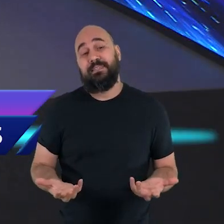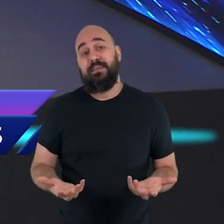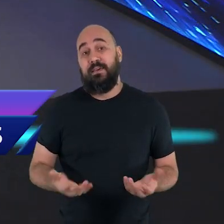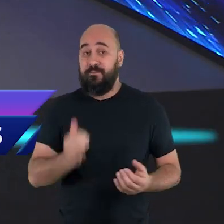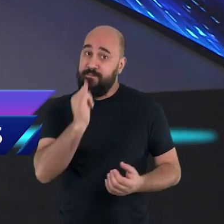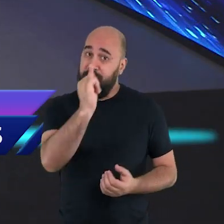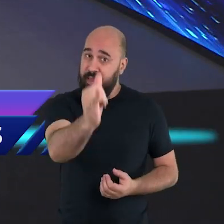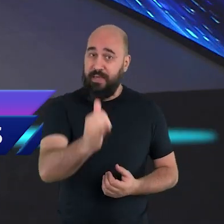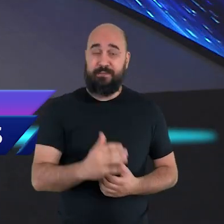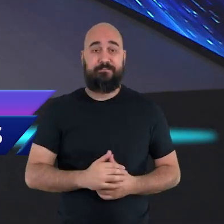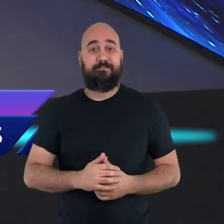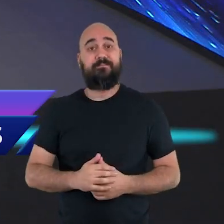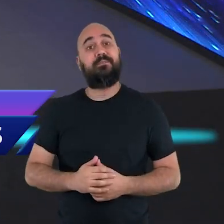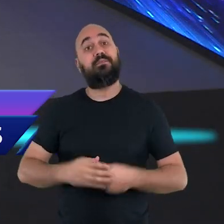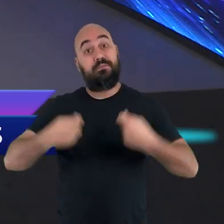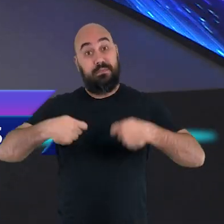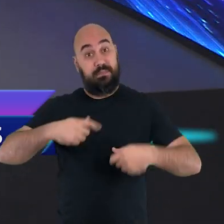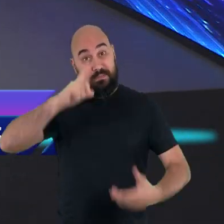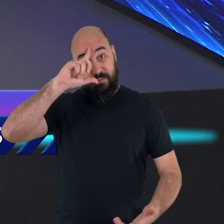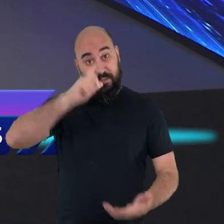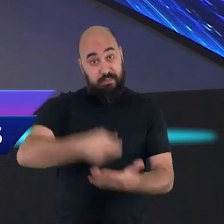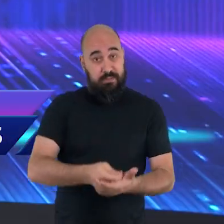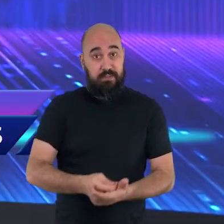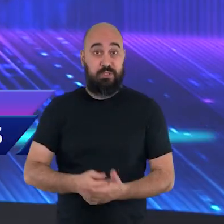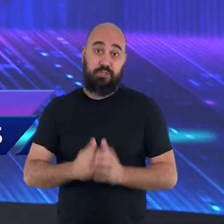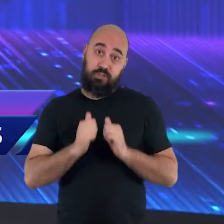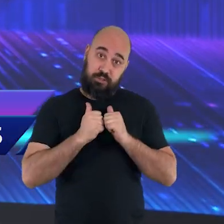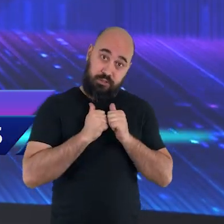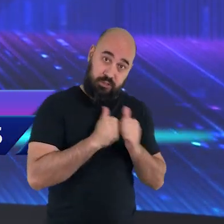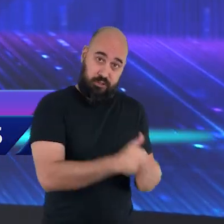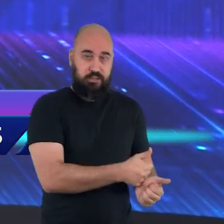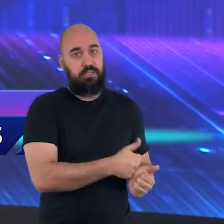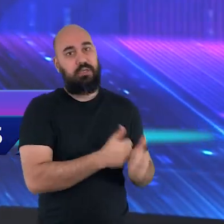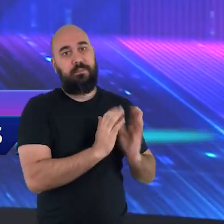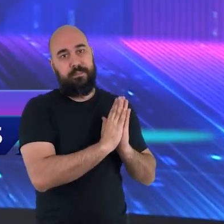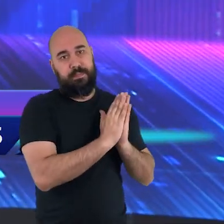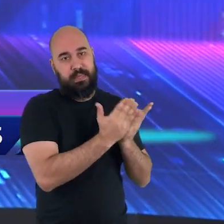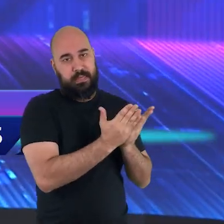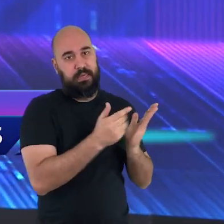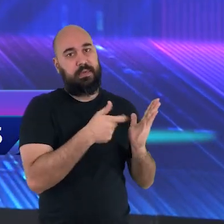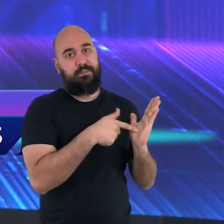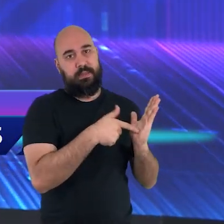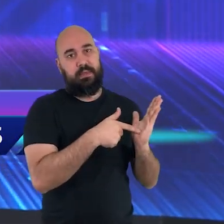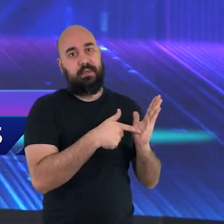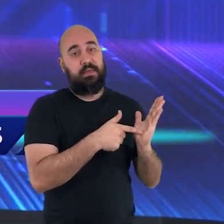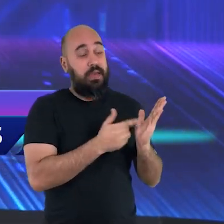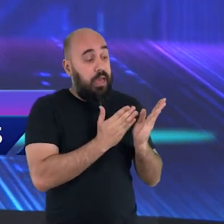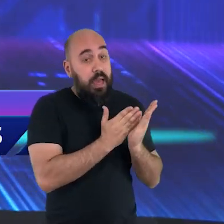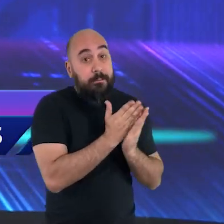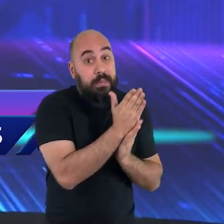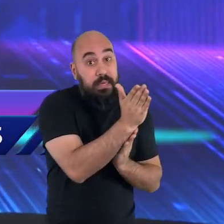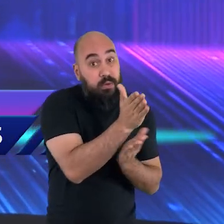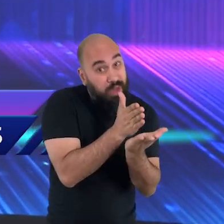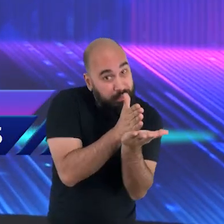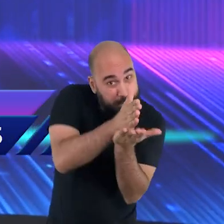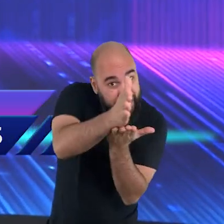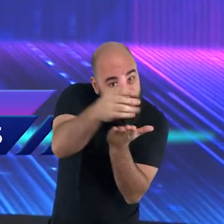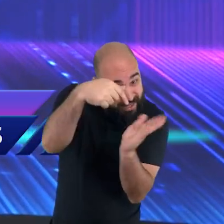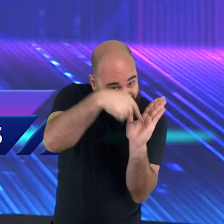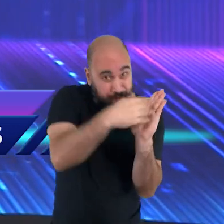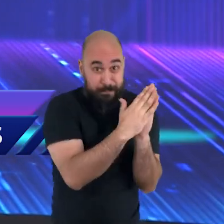dizer uma coisa. Decida viver de acordo com a palavra do Senhor. Decida andar nos caminhos do Senhor.